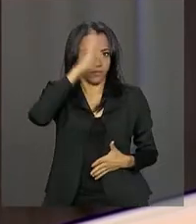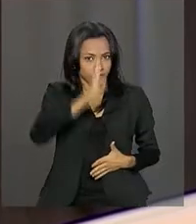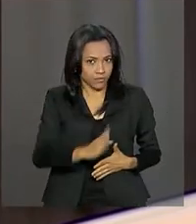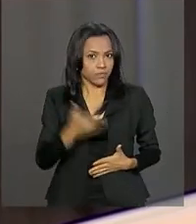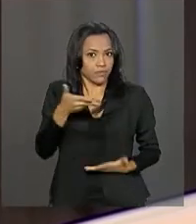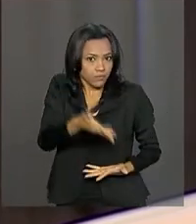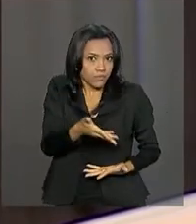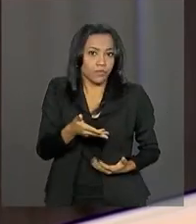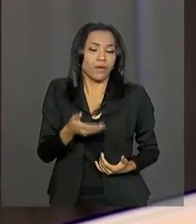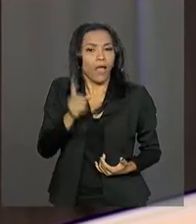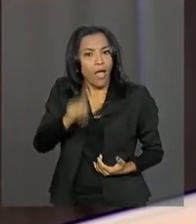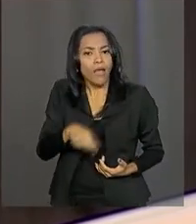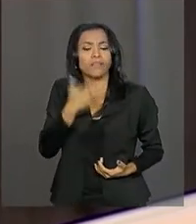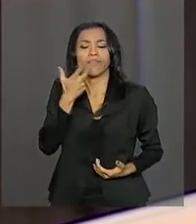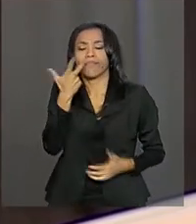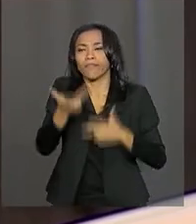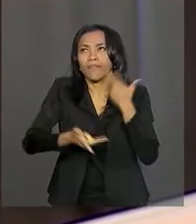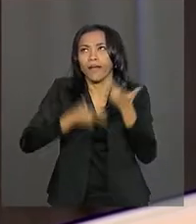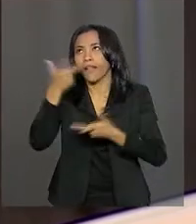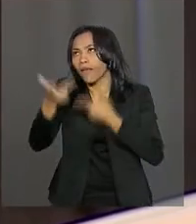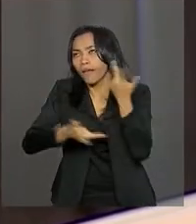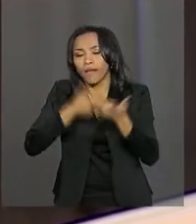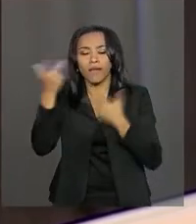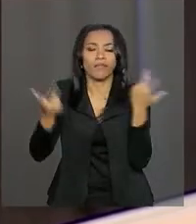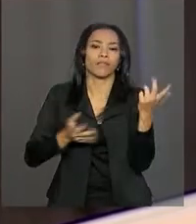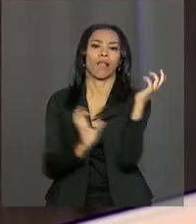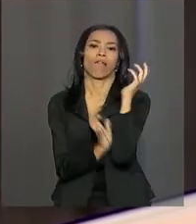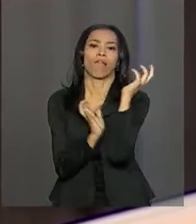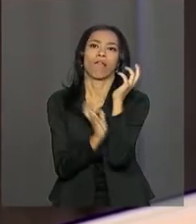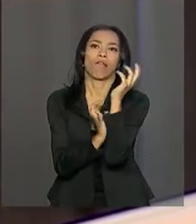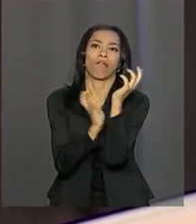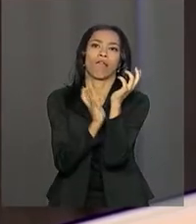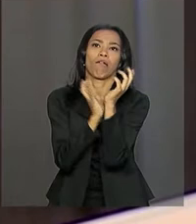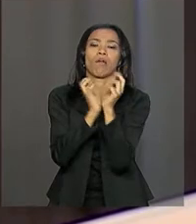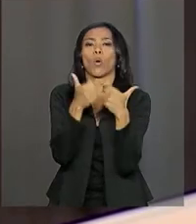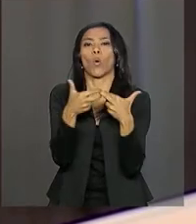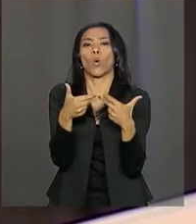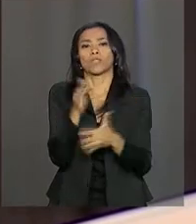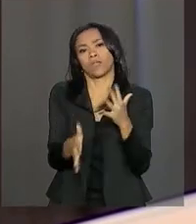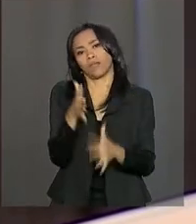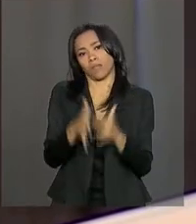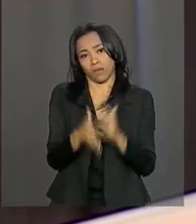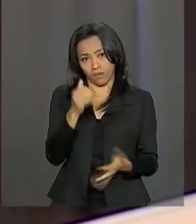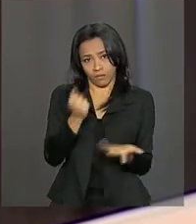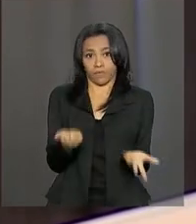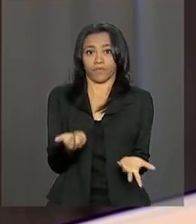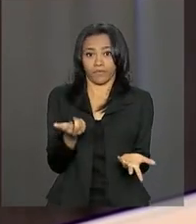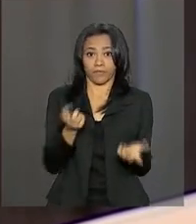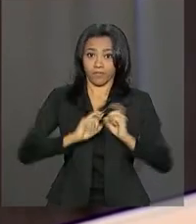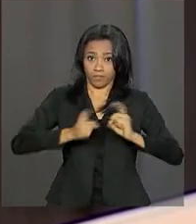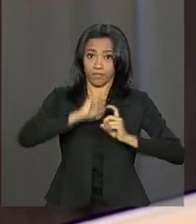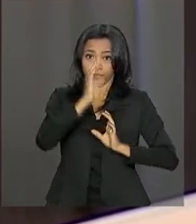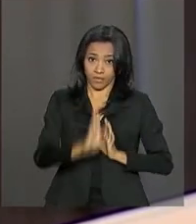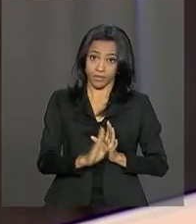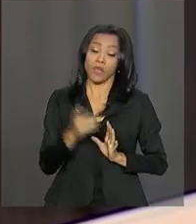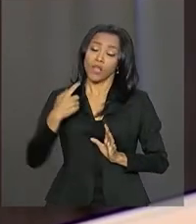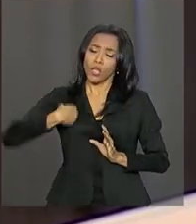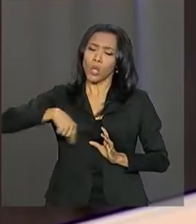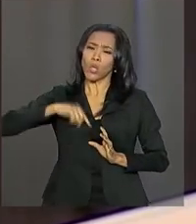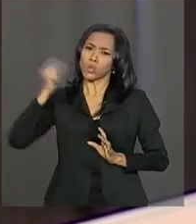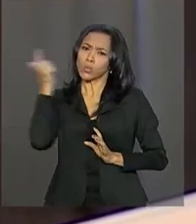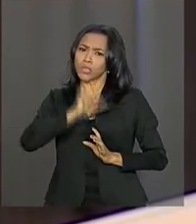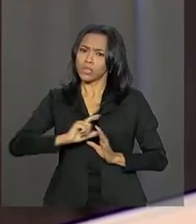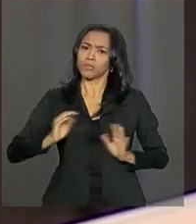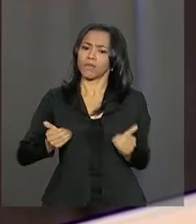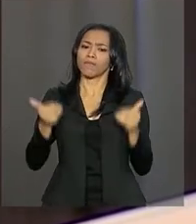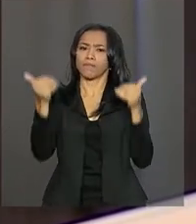investimento nacional, era a questão da burocracia, dos entraves burocráticos do nosso país. Nós avançamos, mas como éramos, nós avançamos até um